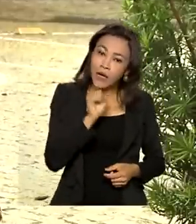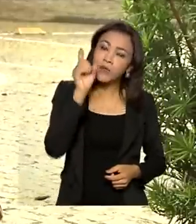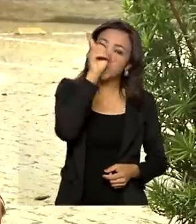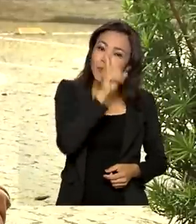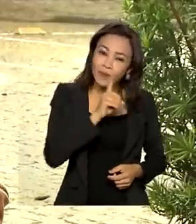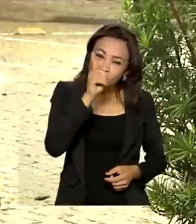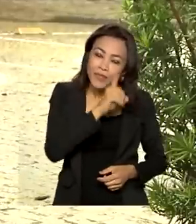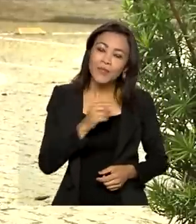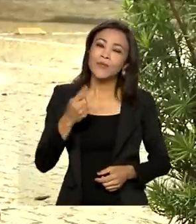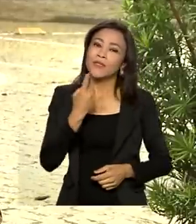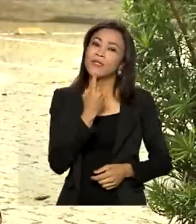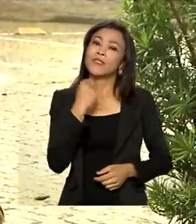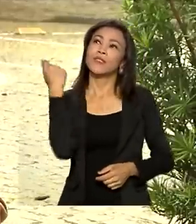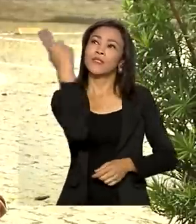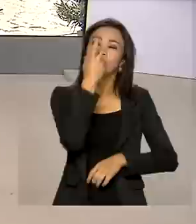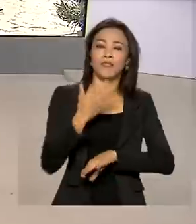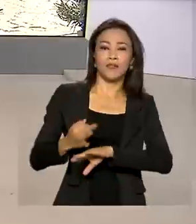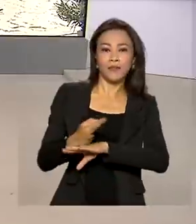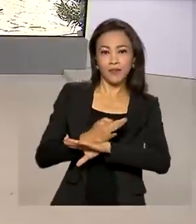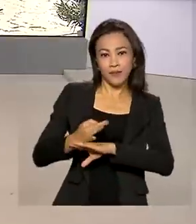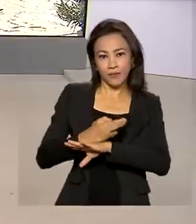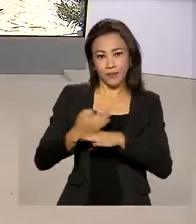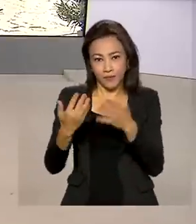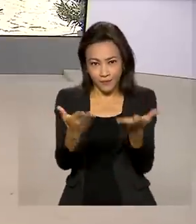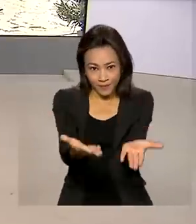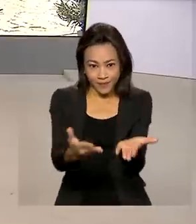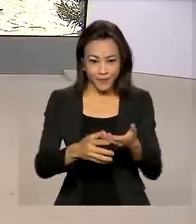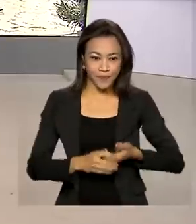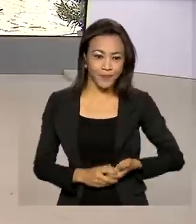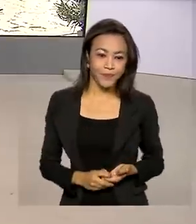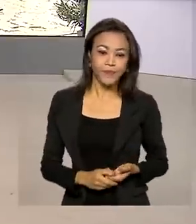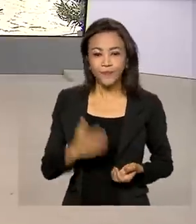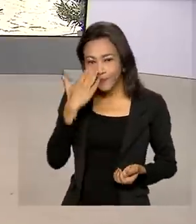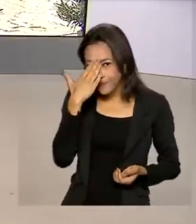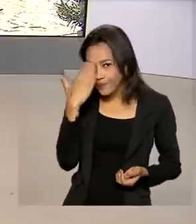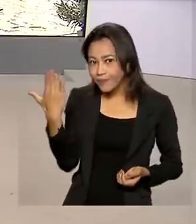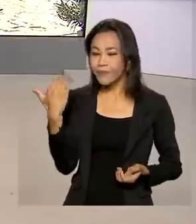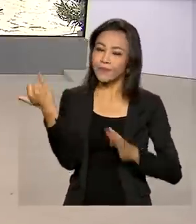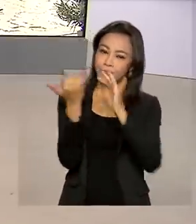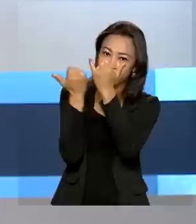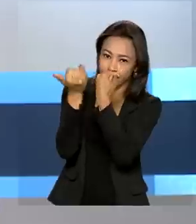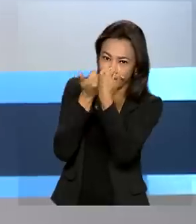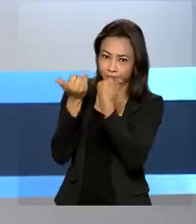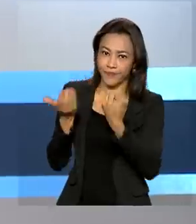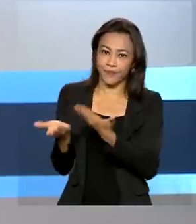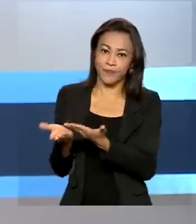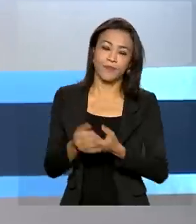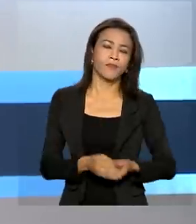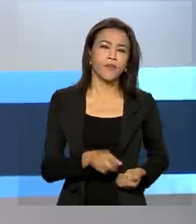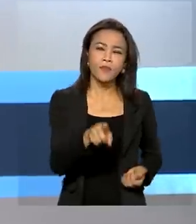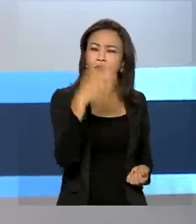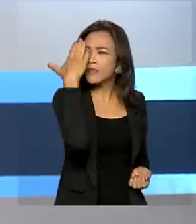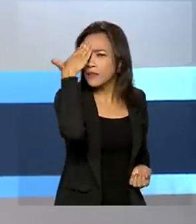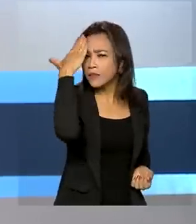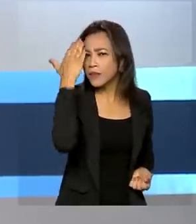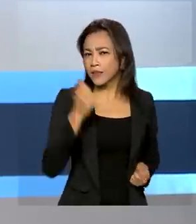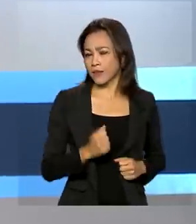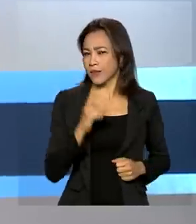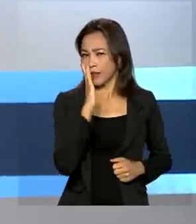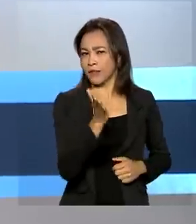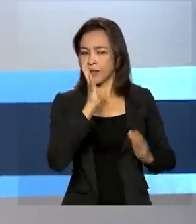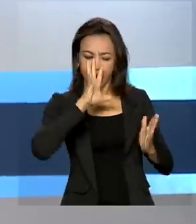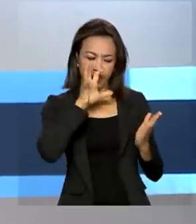domingos e feriados. Eu volto com você aí no estúdio, Renata. Obrigada pelas informações, Érica. Você sabia que é possível